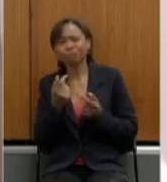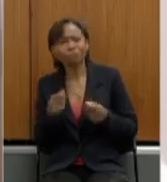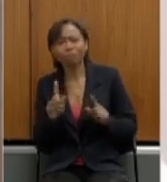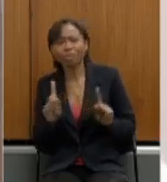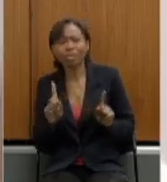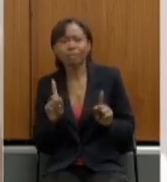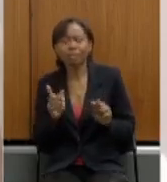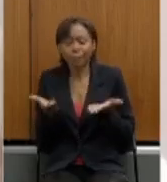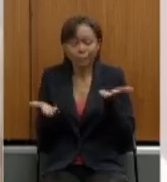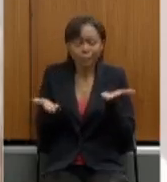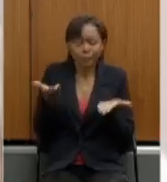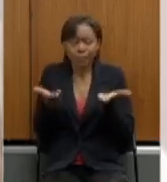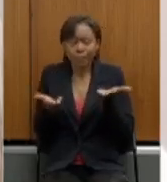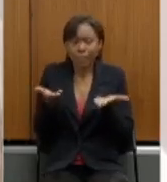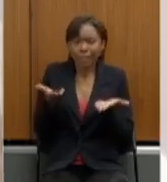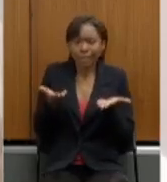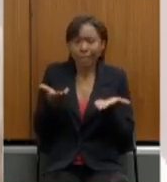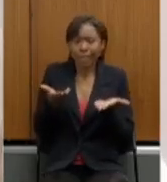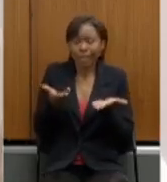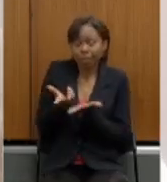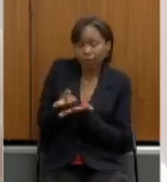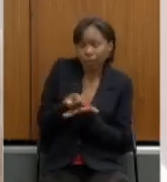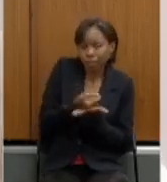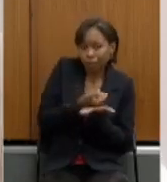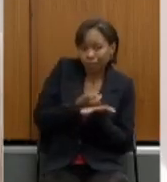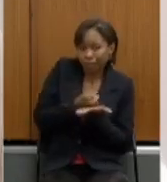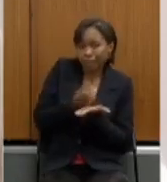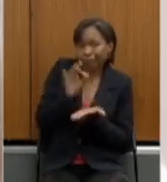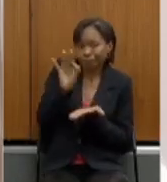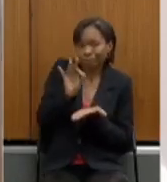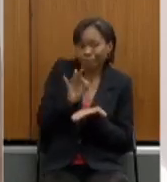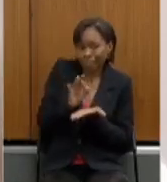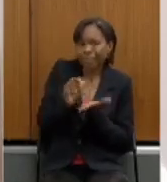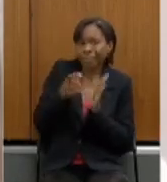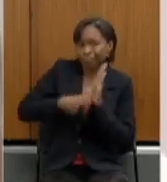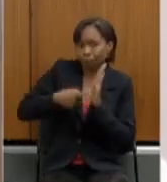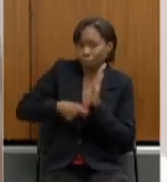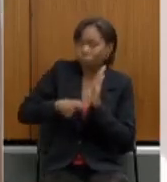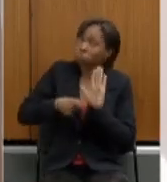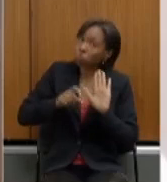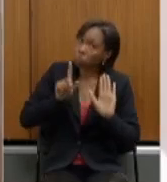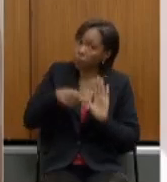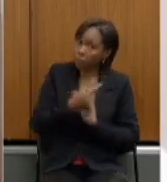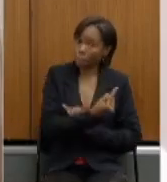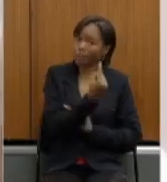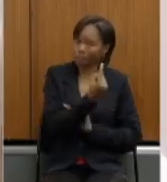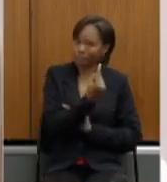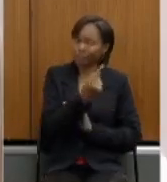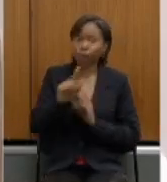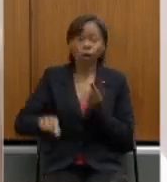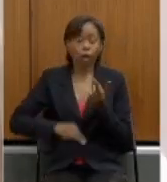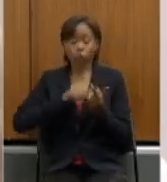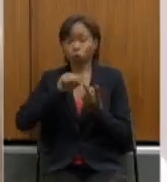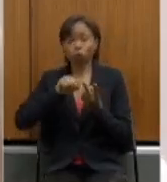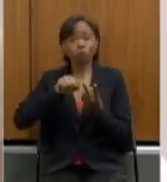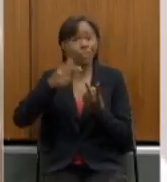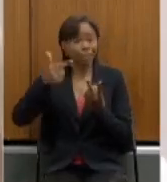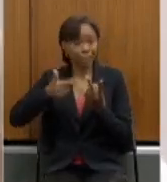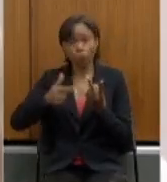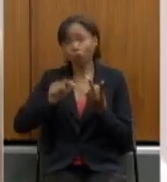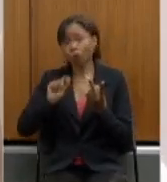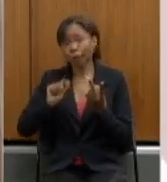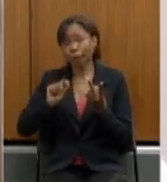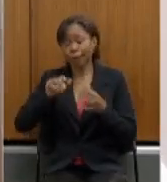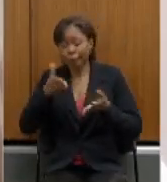alíquotas, certo? Essa é a primeira forma, uma segunda forma certamente vai ser o reequilíbrio dos próprios